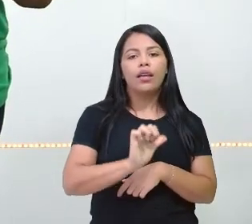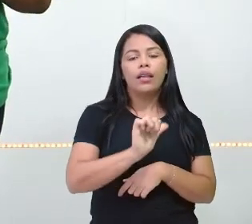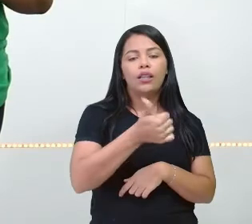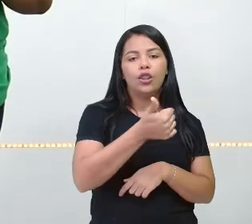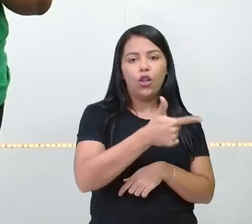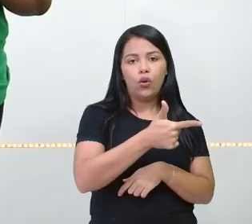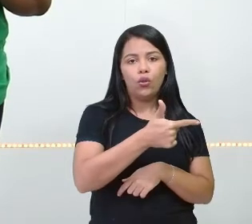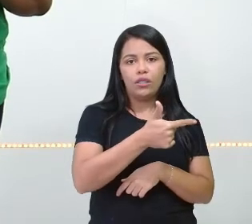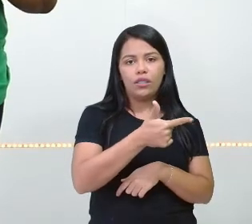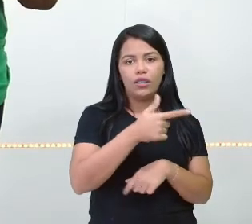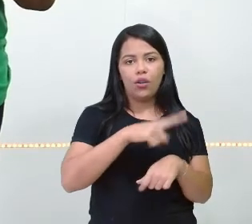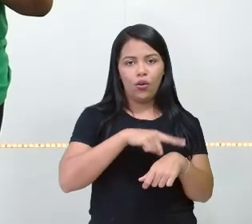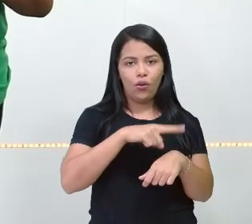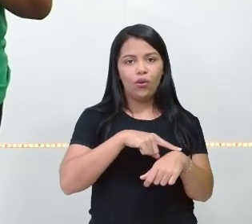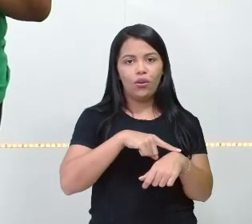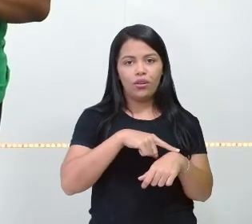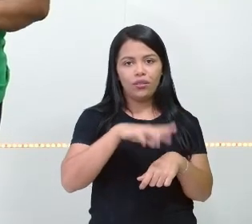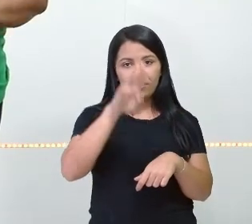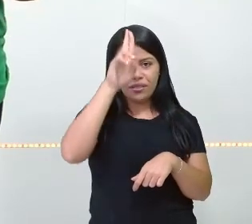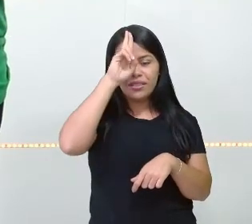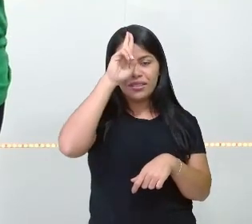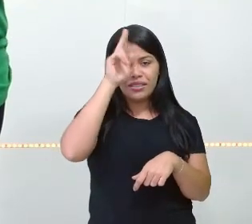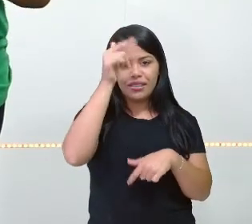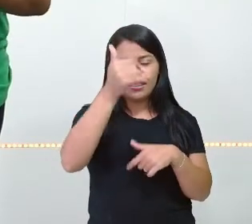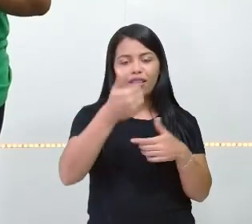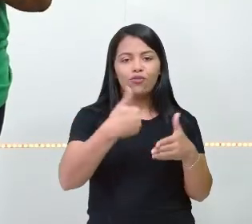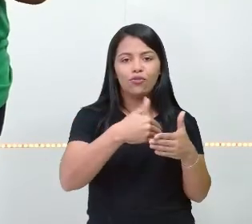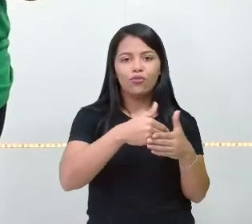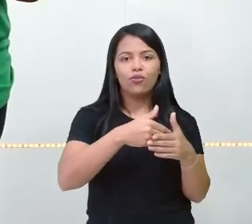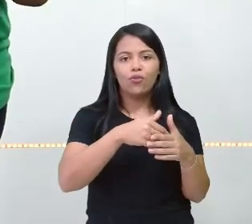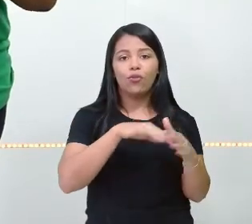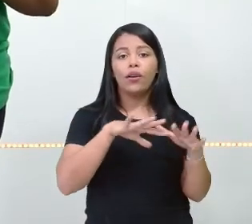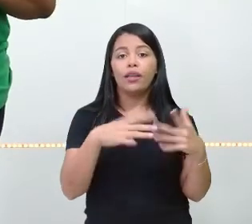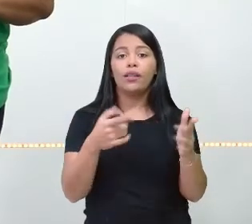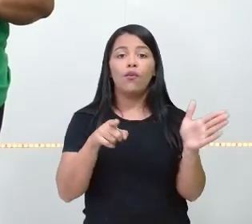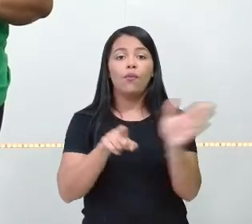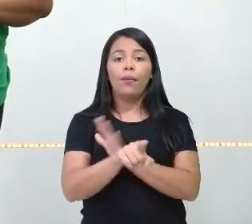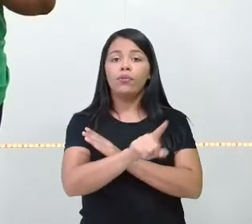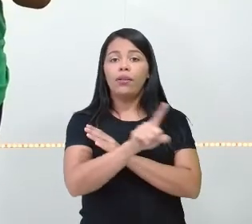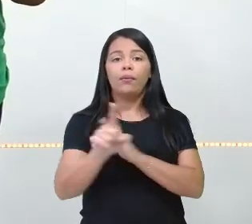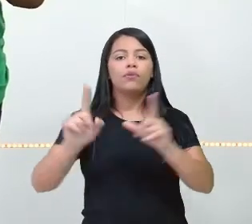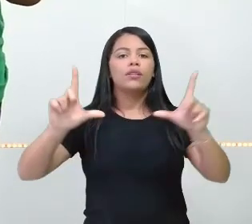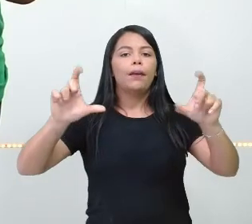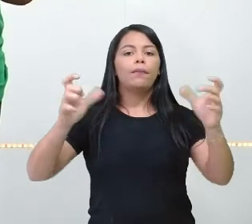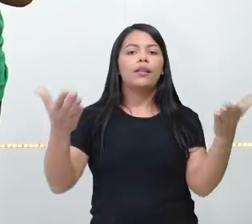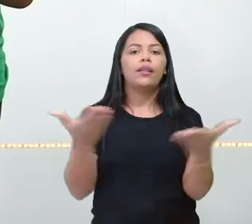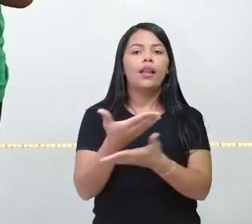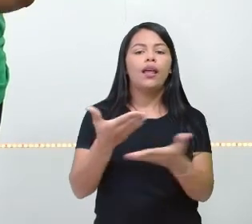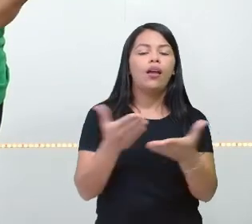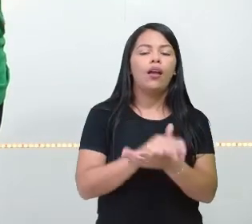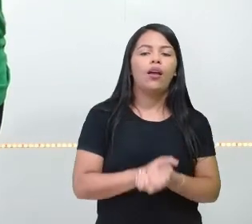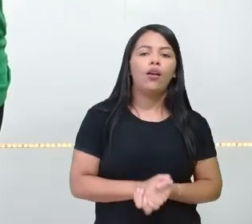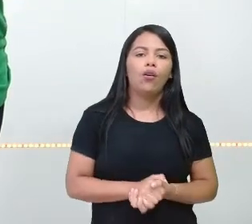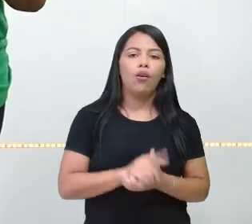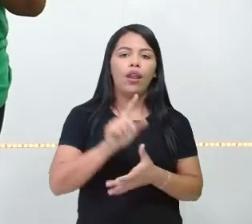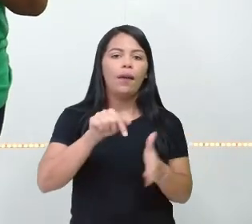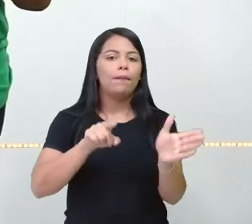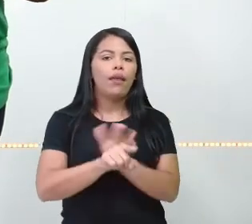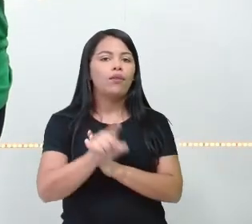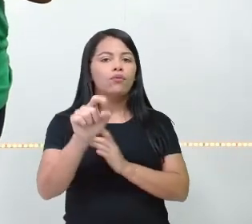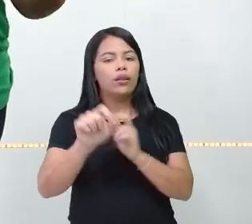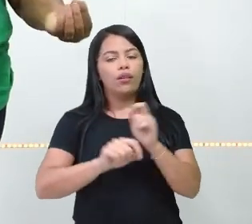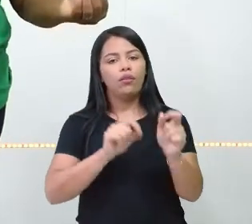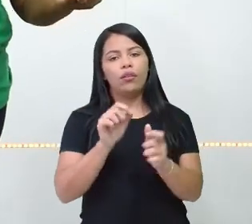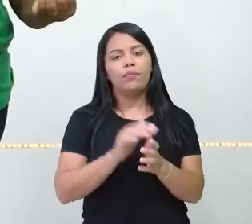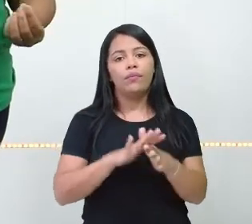coloquem aí no caderno, preste atenção, foca aí na aula, tira um print, desta questão é dizer